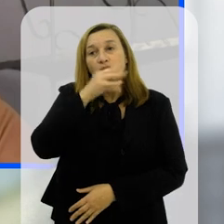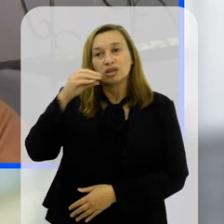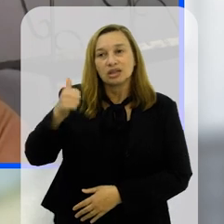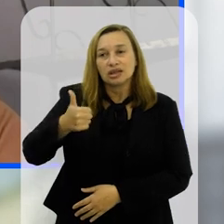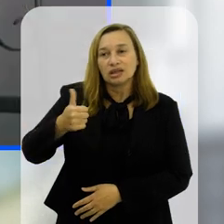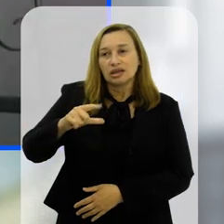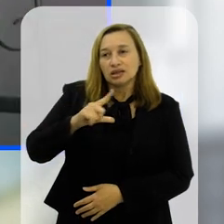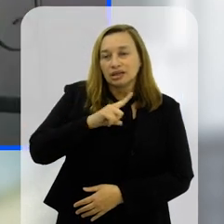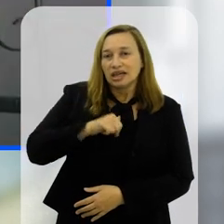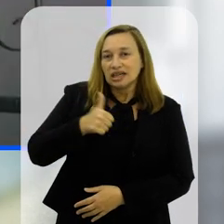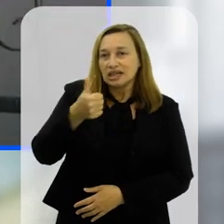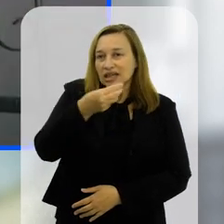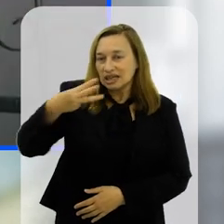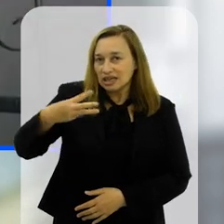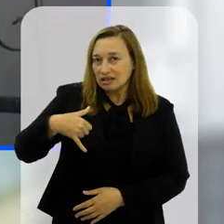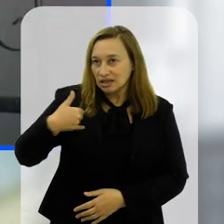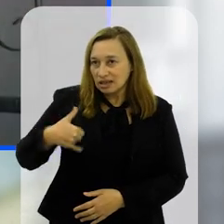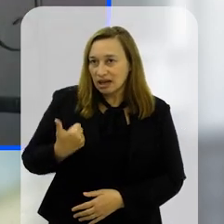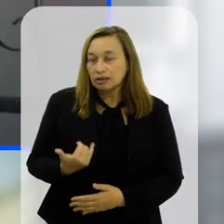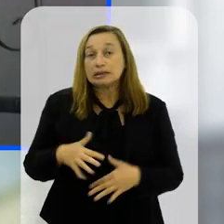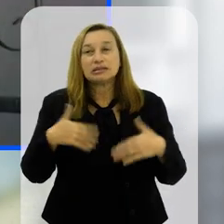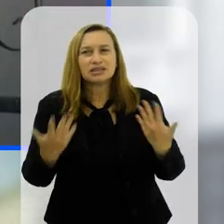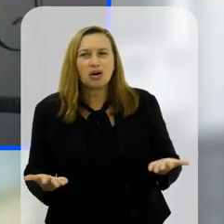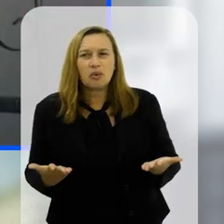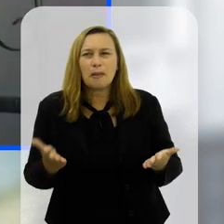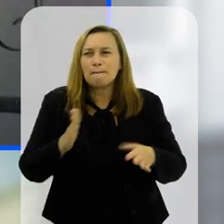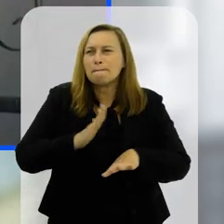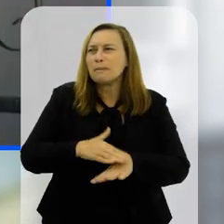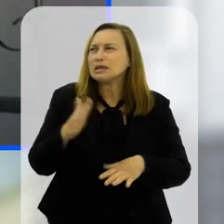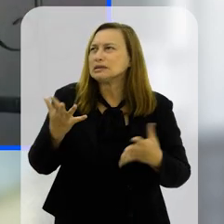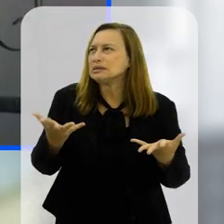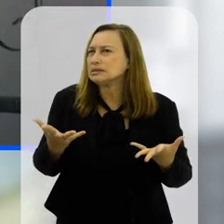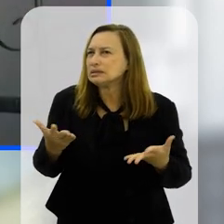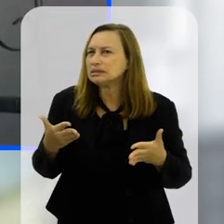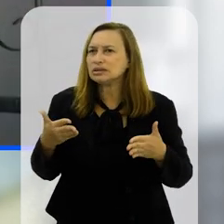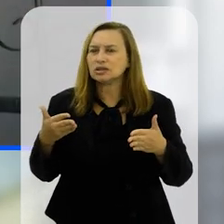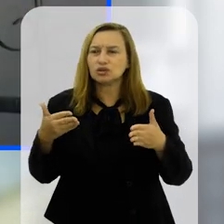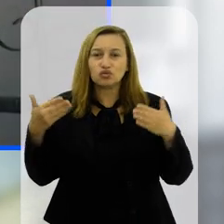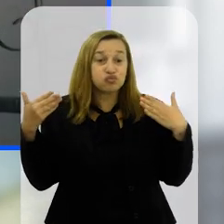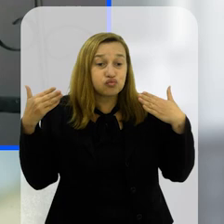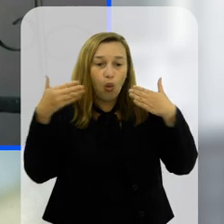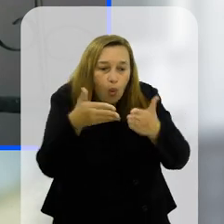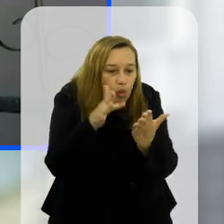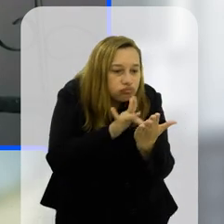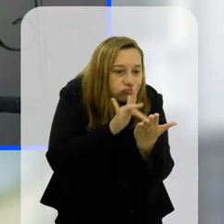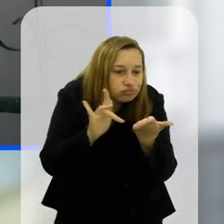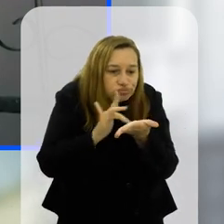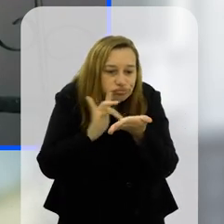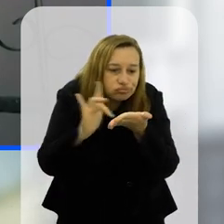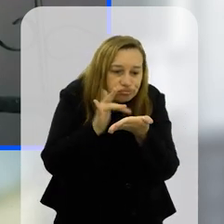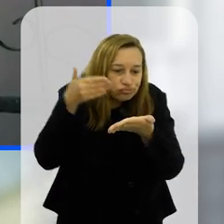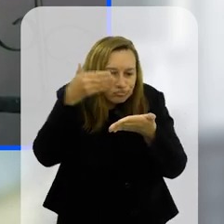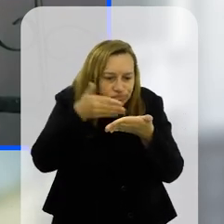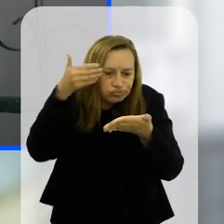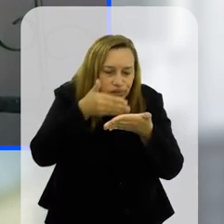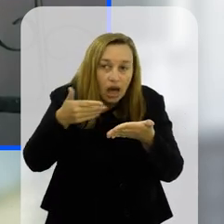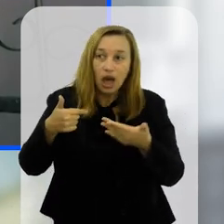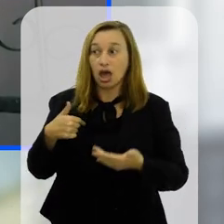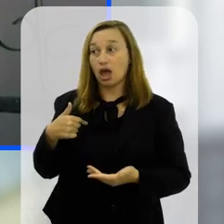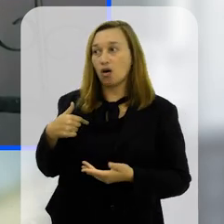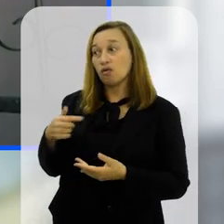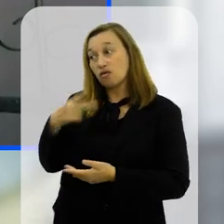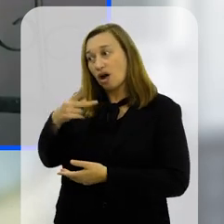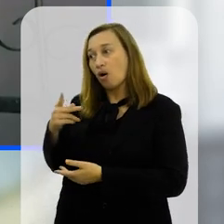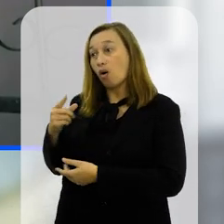adolescente, ele tem 13 anos então, ele é muito mais ligado ao celular porém, eu estipulo o